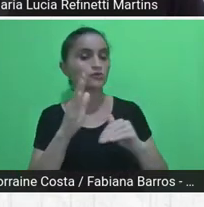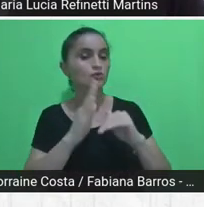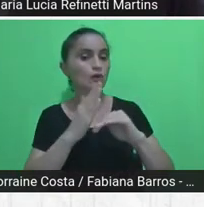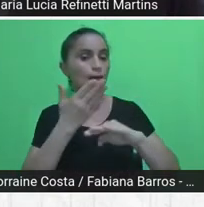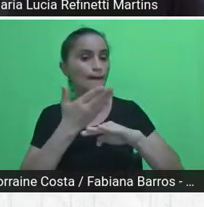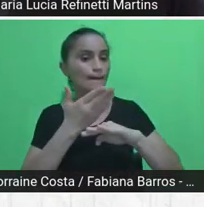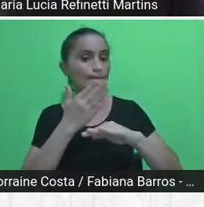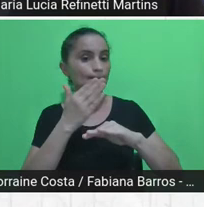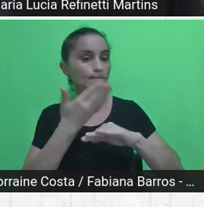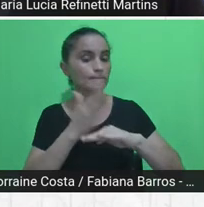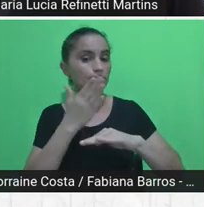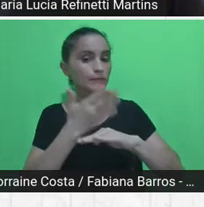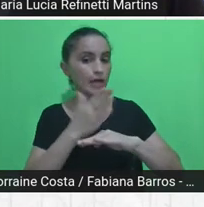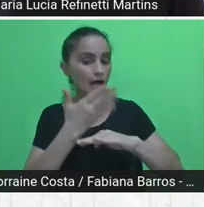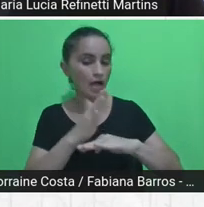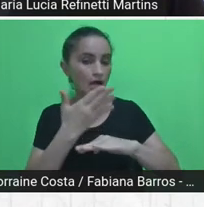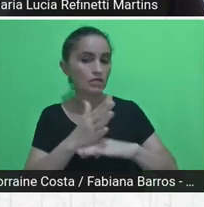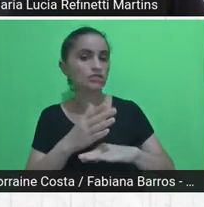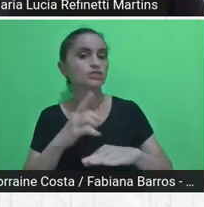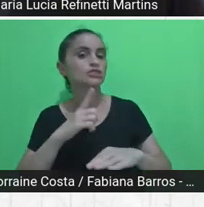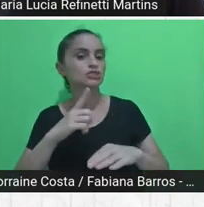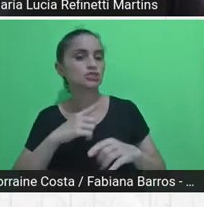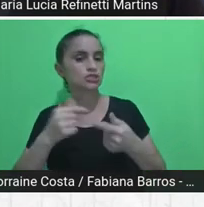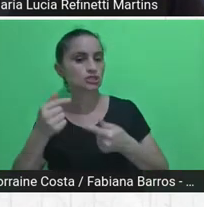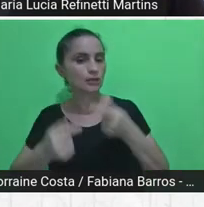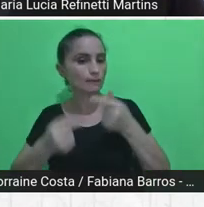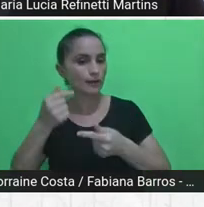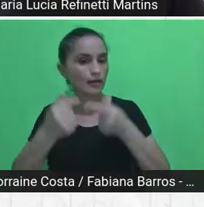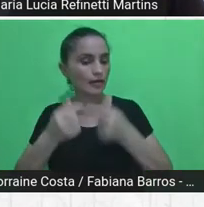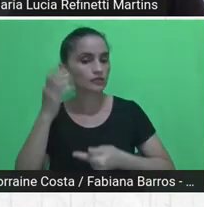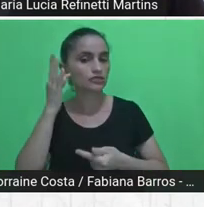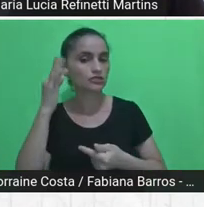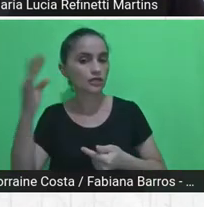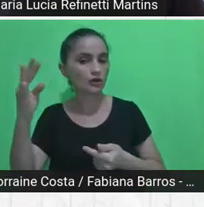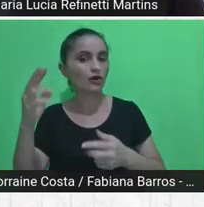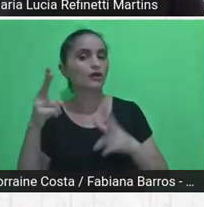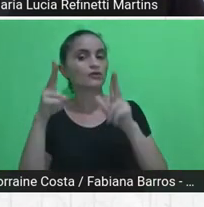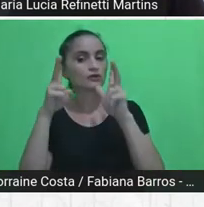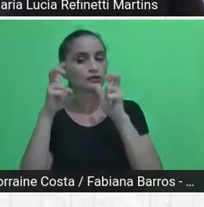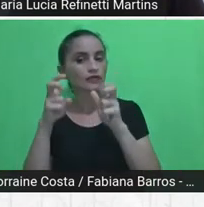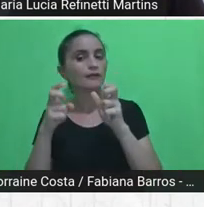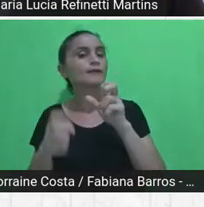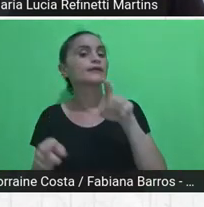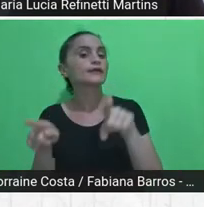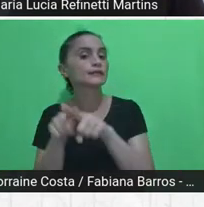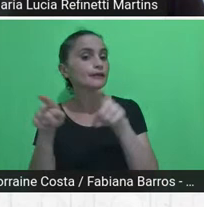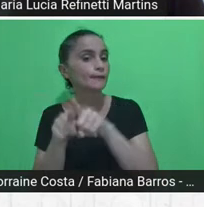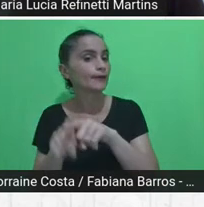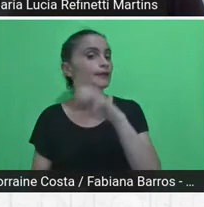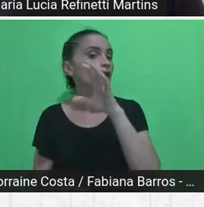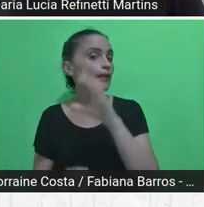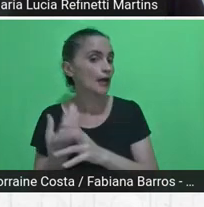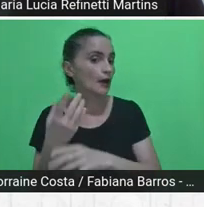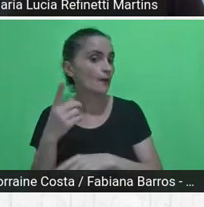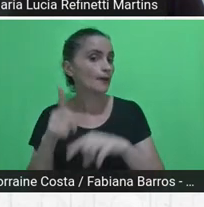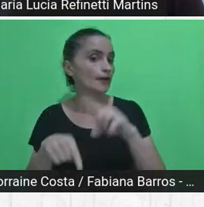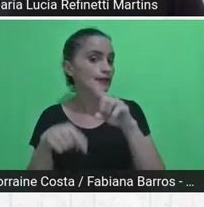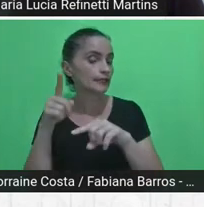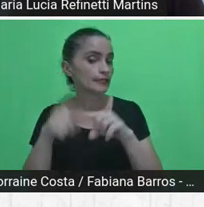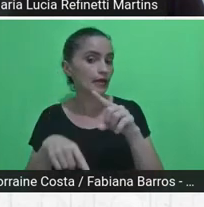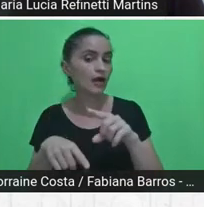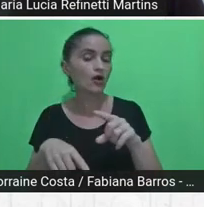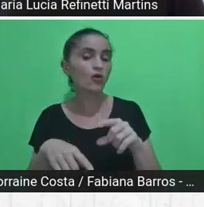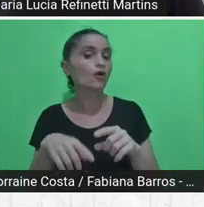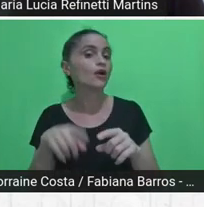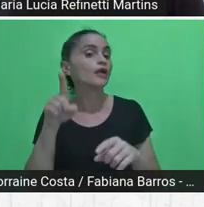um debate teórico sobre isso, com um produto que foram monografias sobre cada